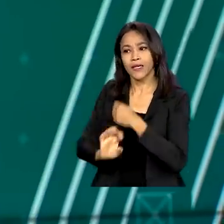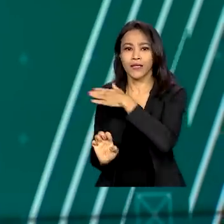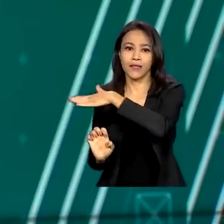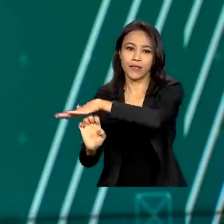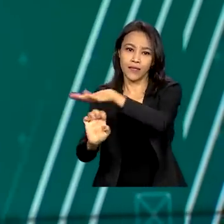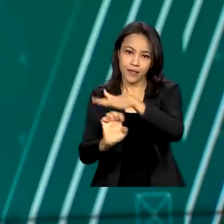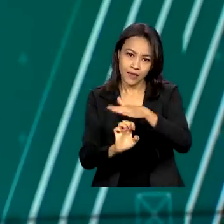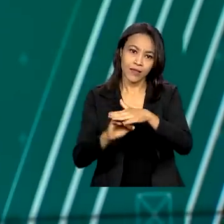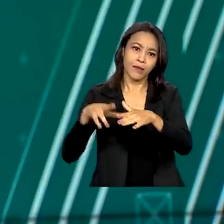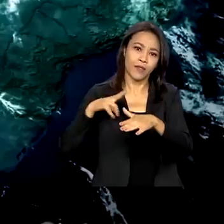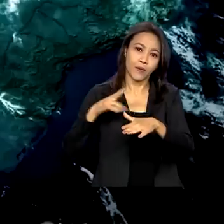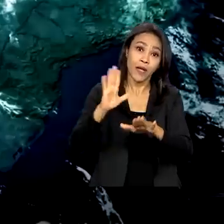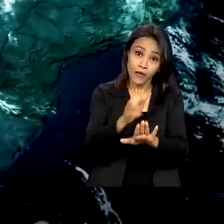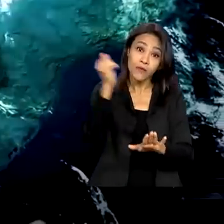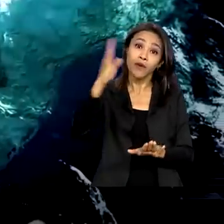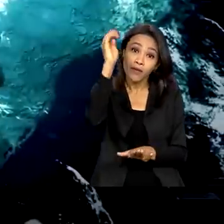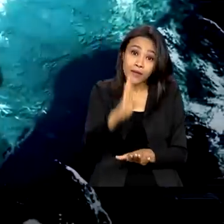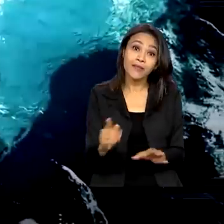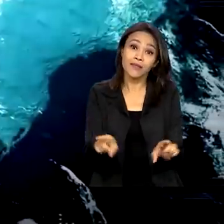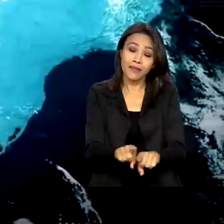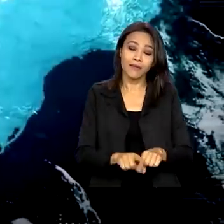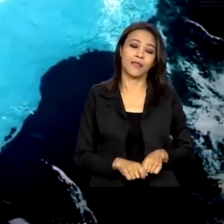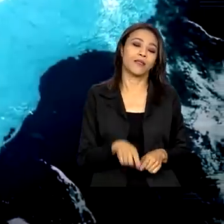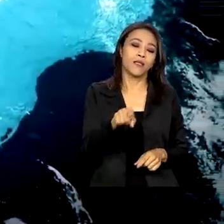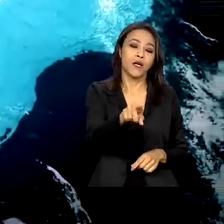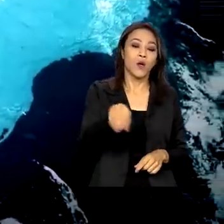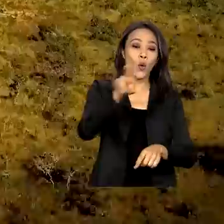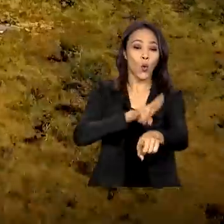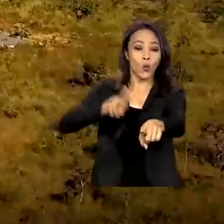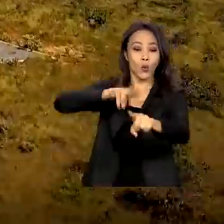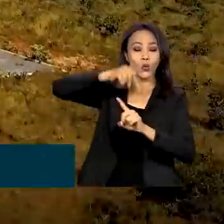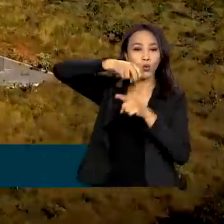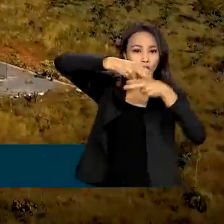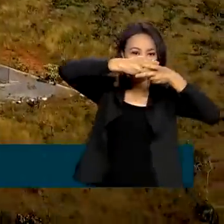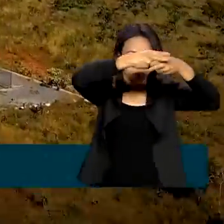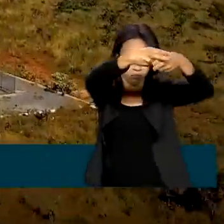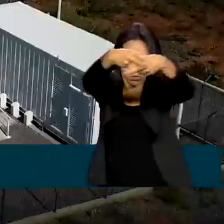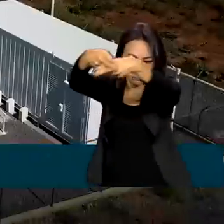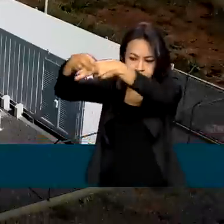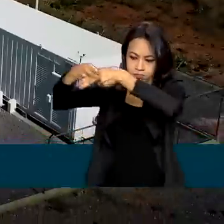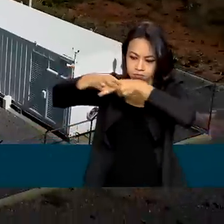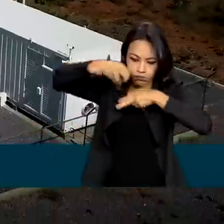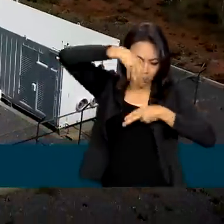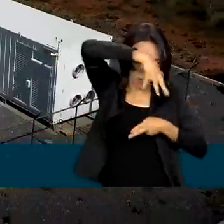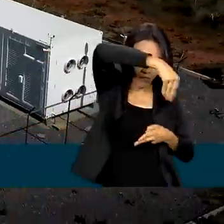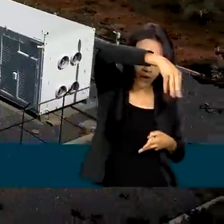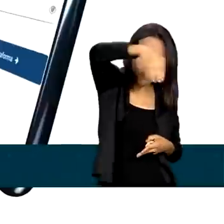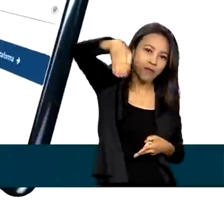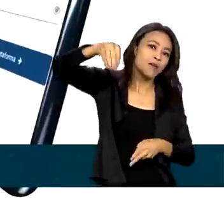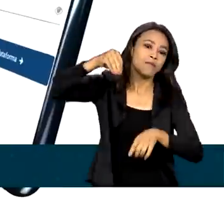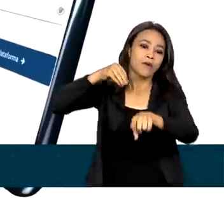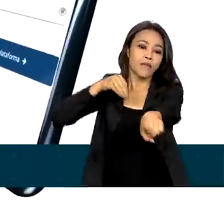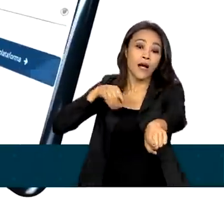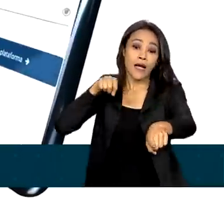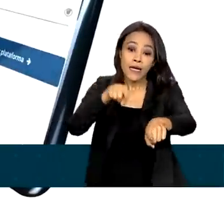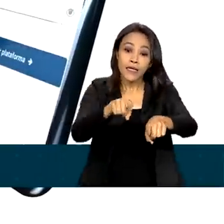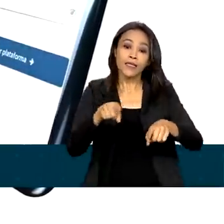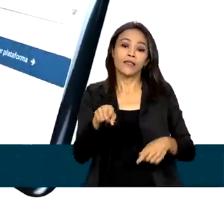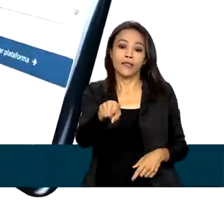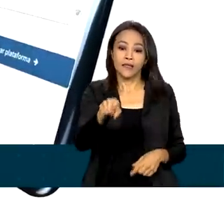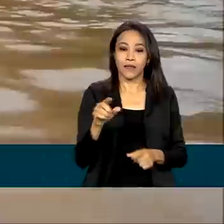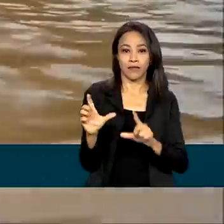Brasil e do exterior. Com o uso de satélites, radares e observadores locais, a ferramenta